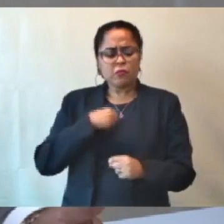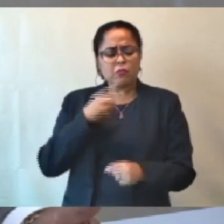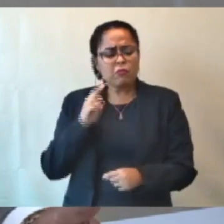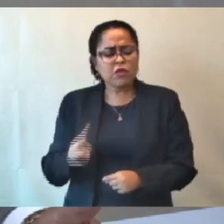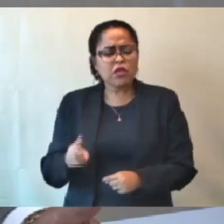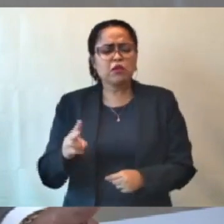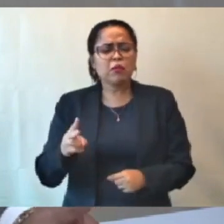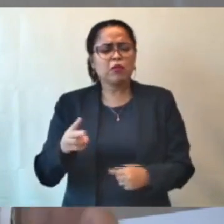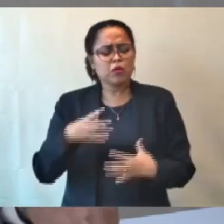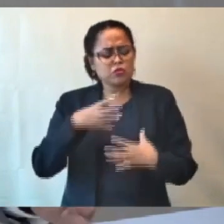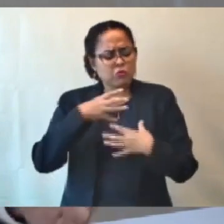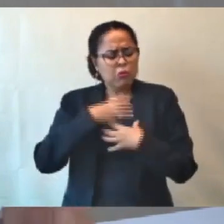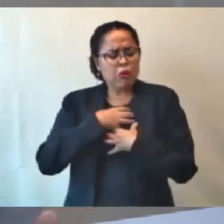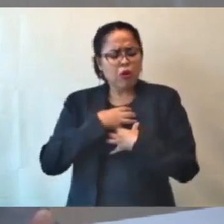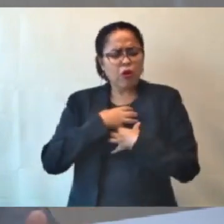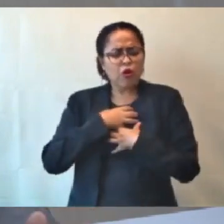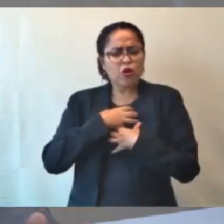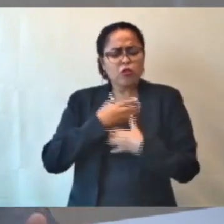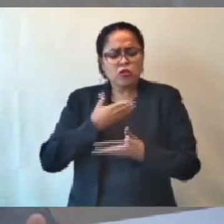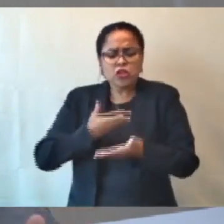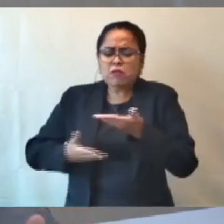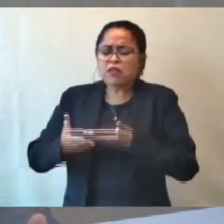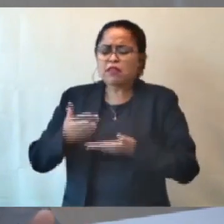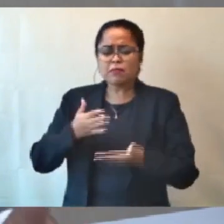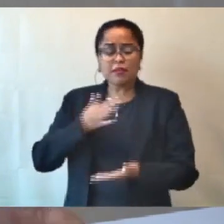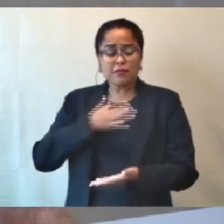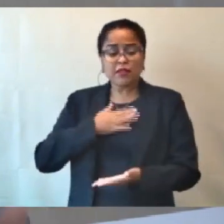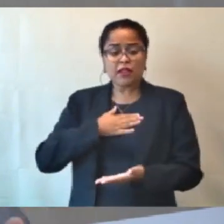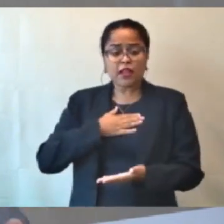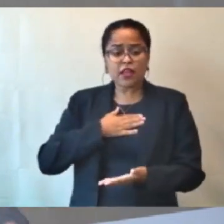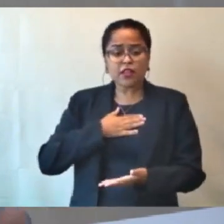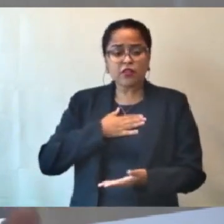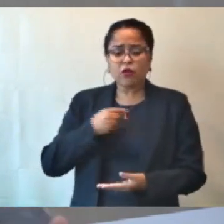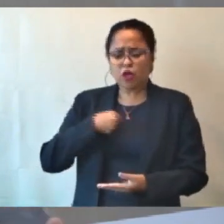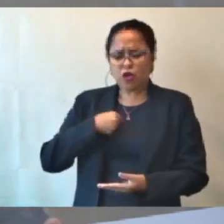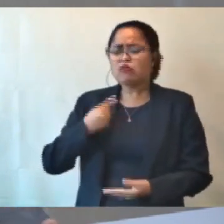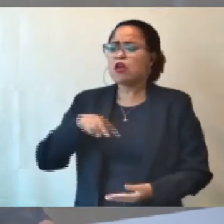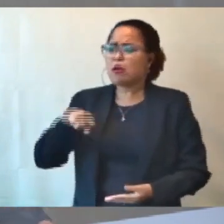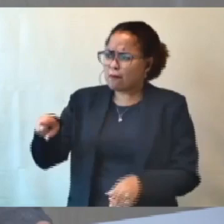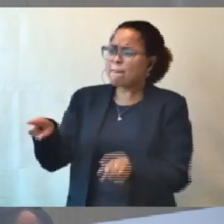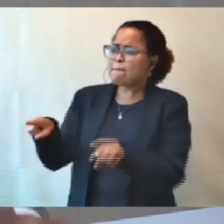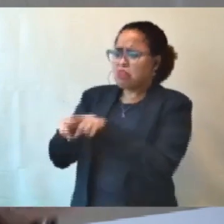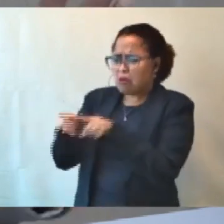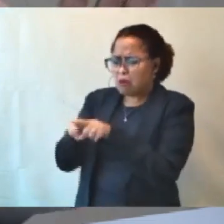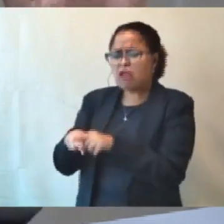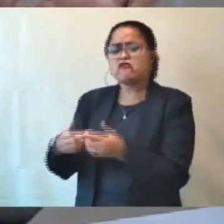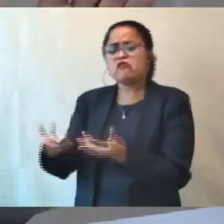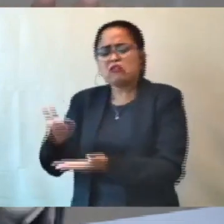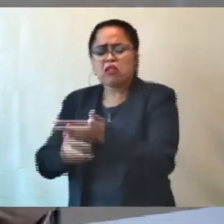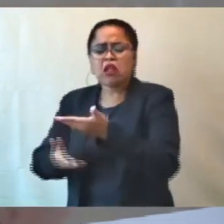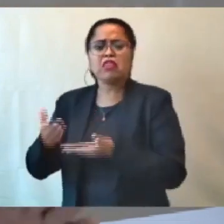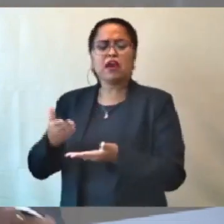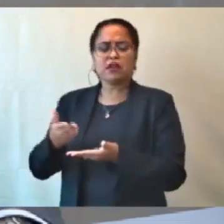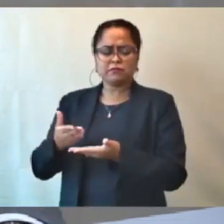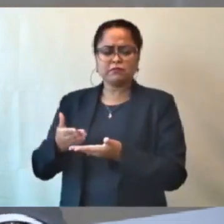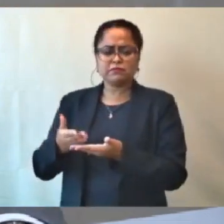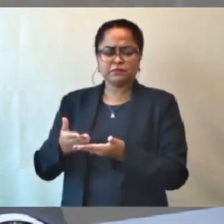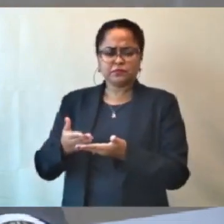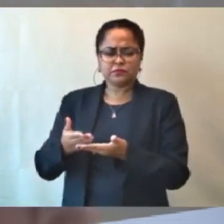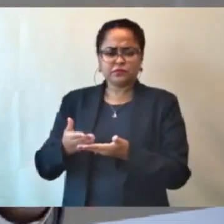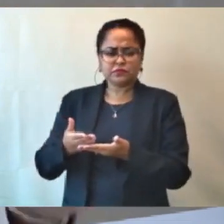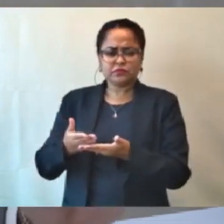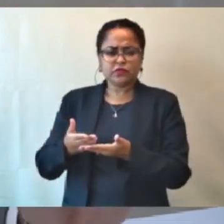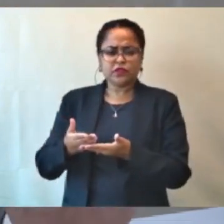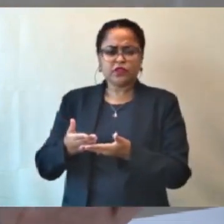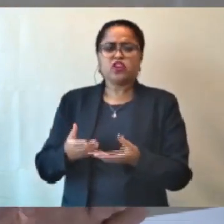Então, eu espero, presidente, se for apresentado nessa comissão um novo requerimento para convidar, eu já tenho, já dou, já o voto contra já.